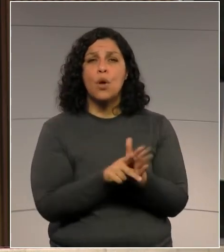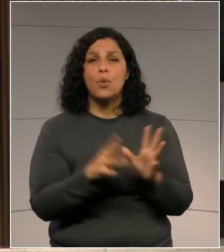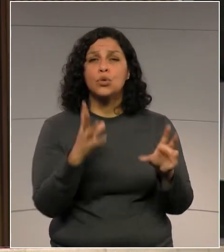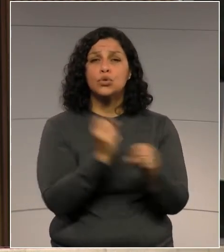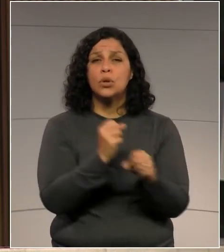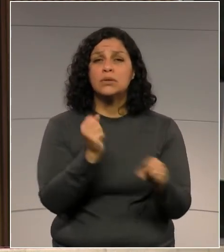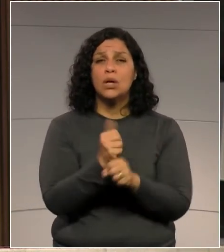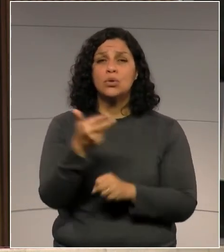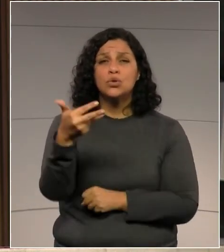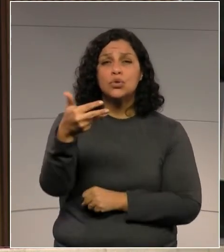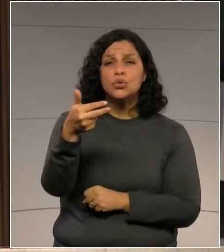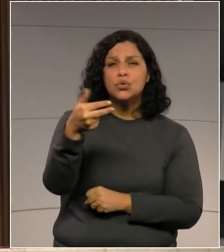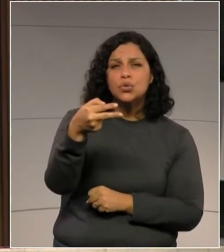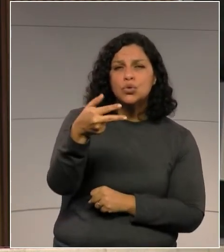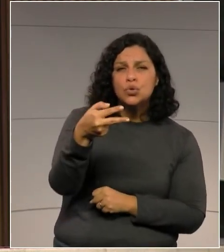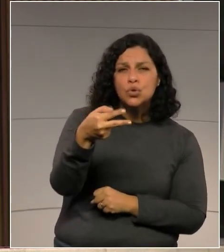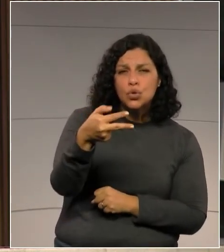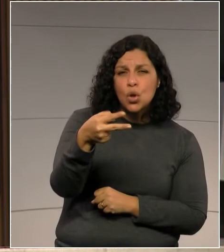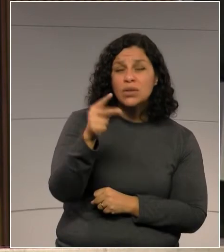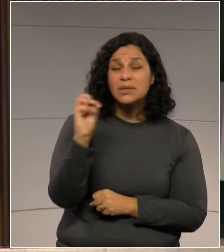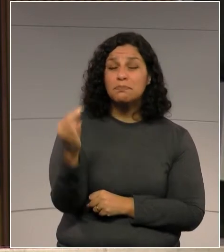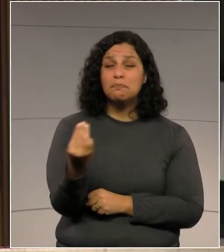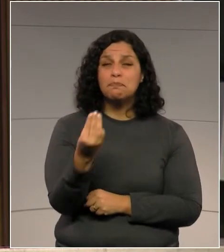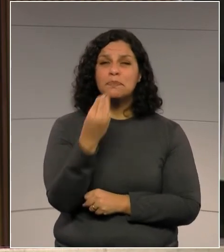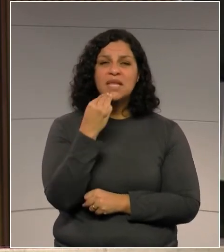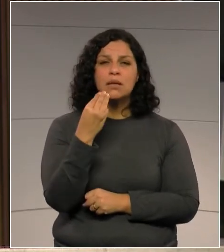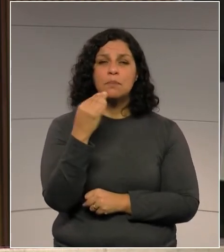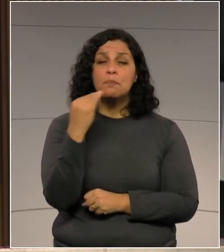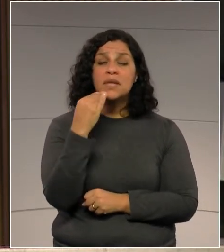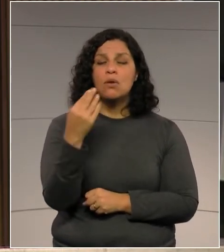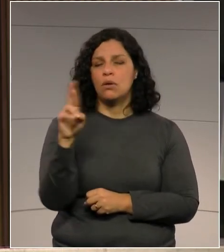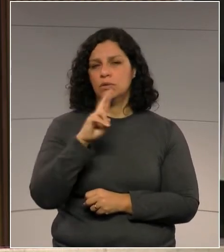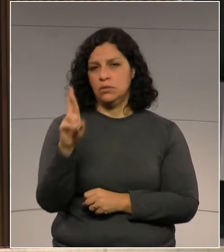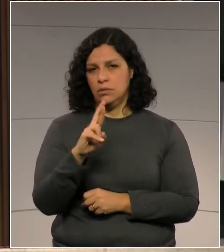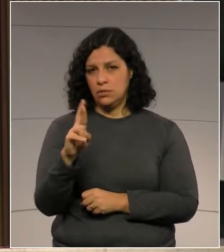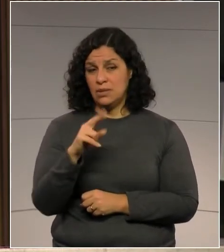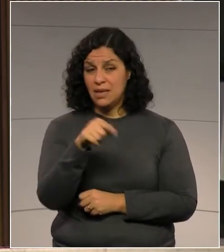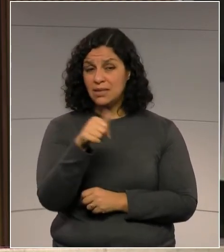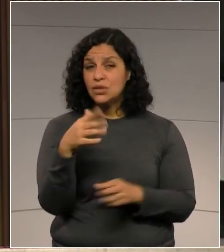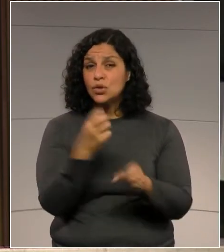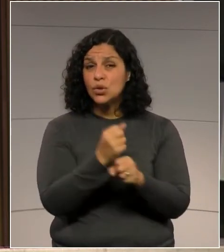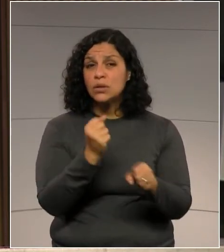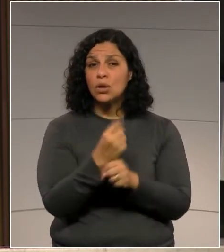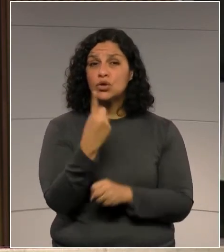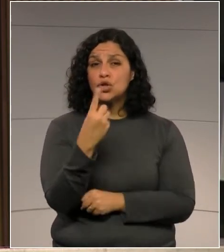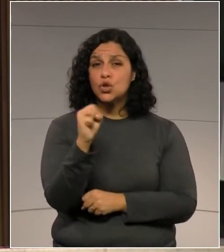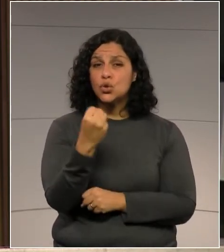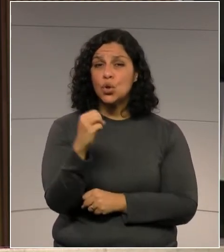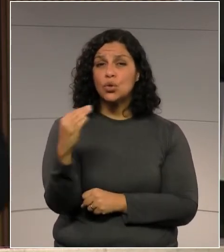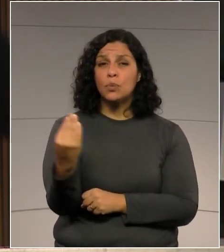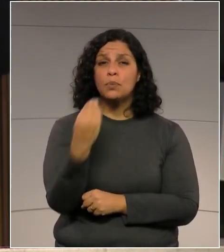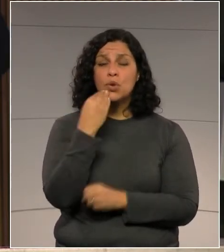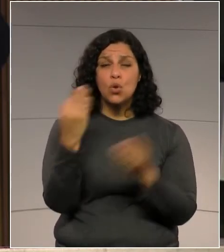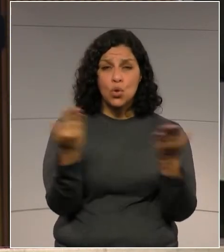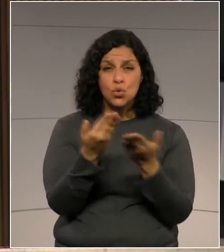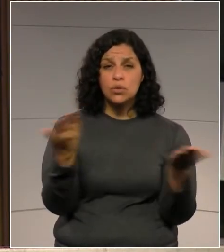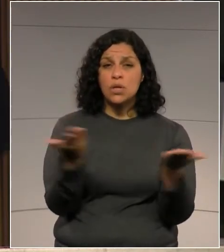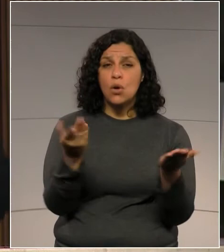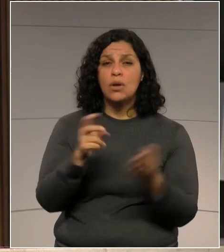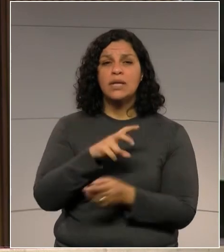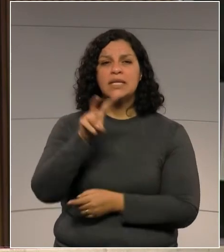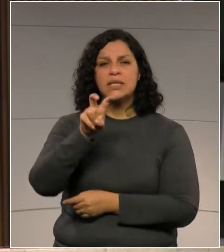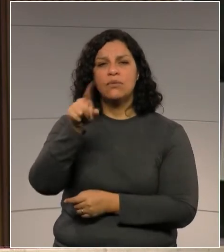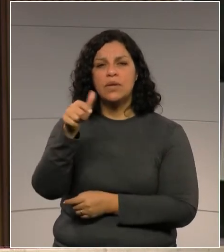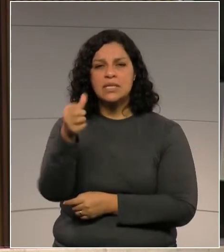mais de 12 bilhões de reais. O fundo deveria ter quase 18 bilhões hoje. Está com apenas